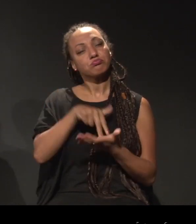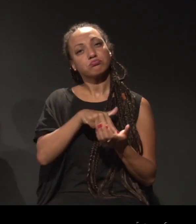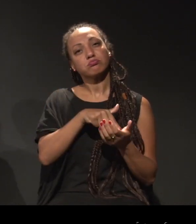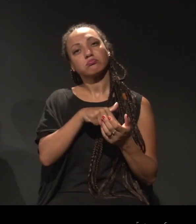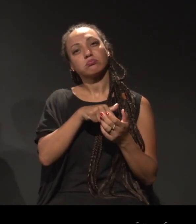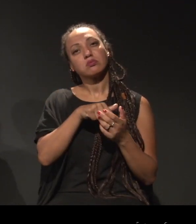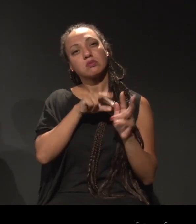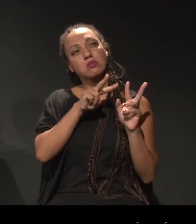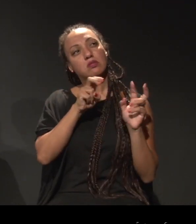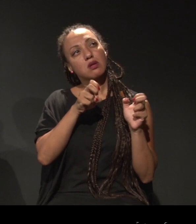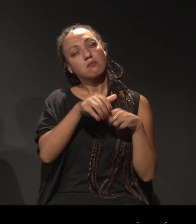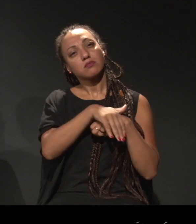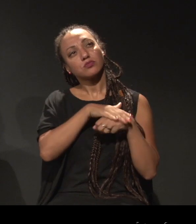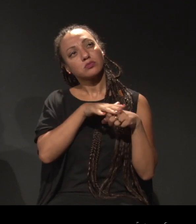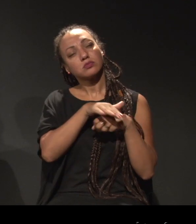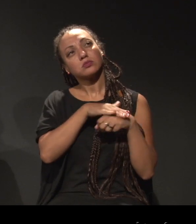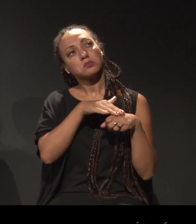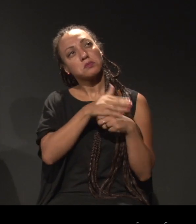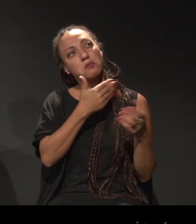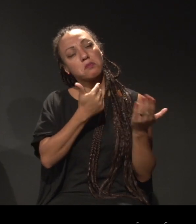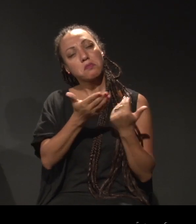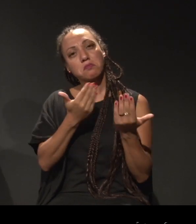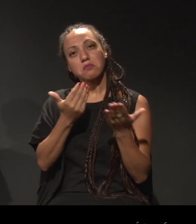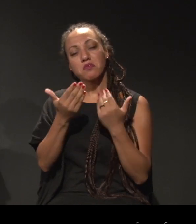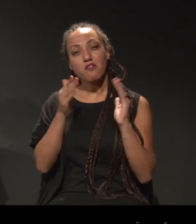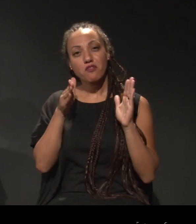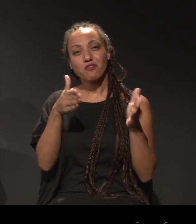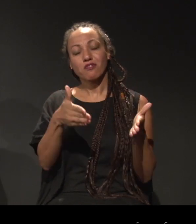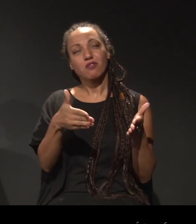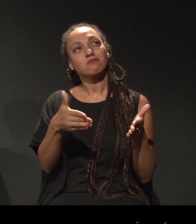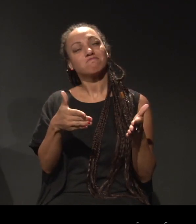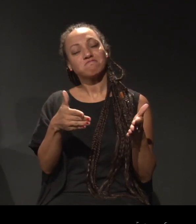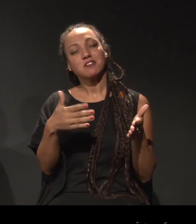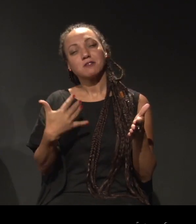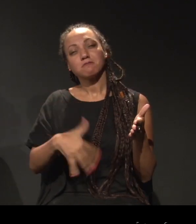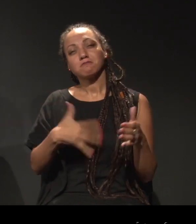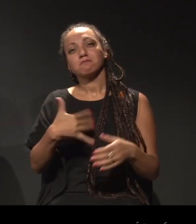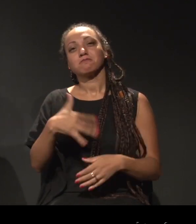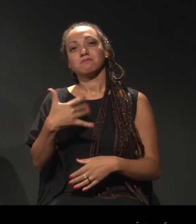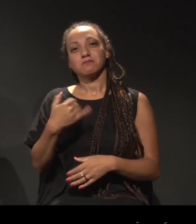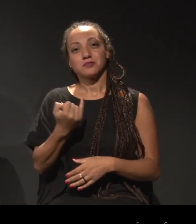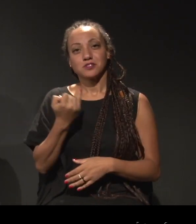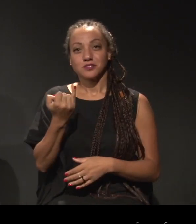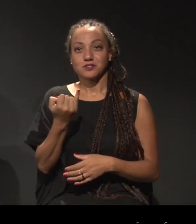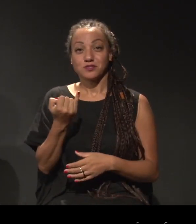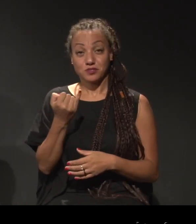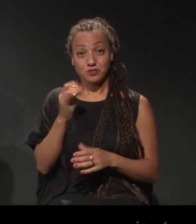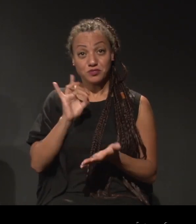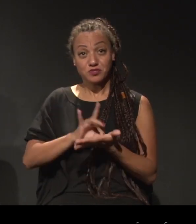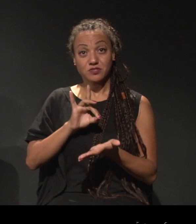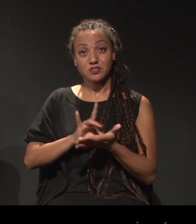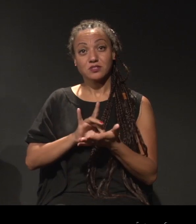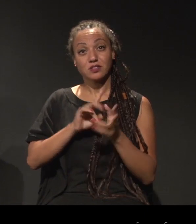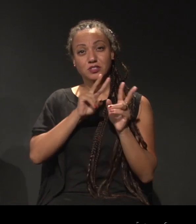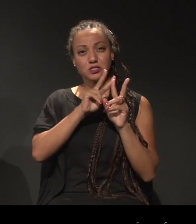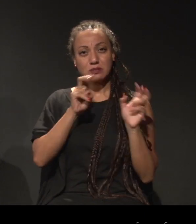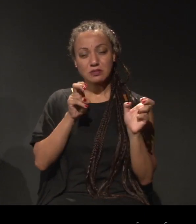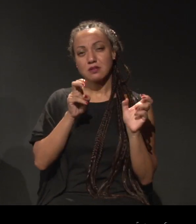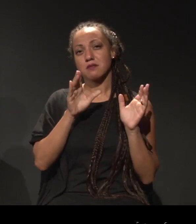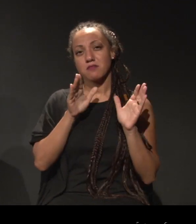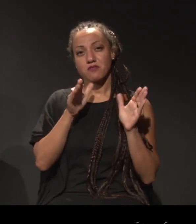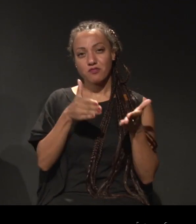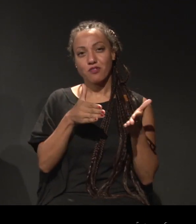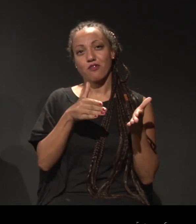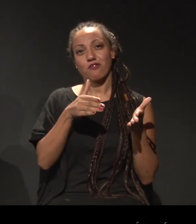esse tema, sobre esse foco, é muito rico. Aliás, conversar sobre esse foco, sobre esse tema em qualquer